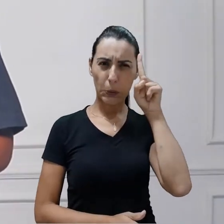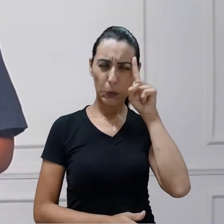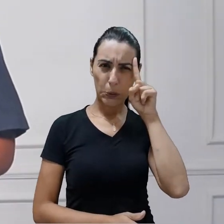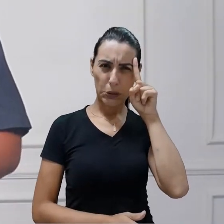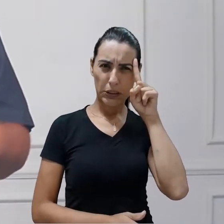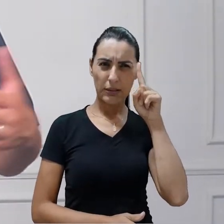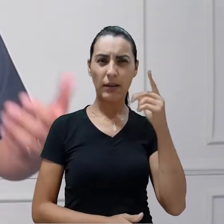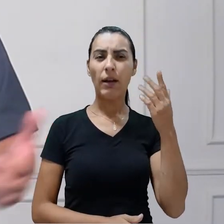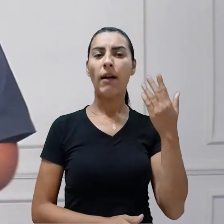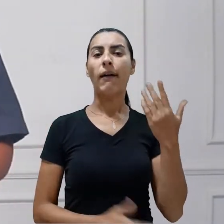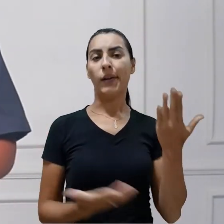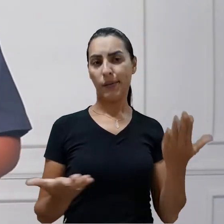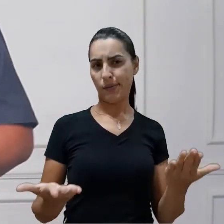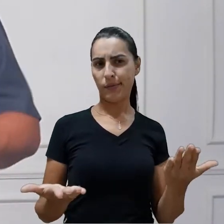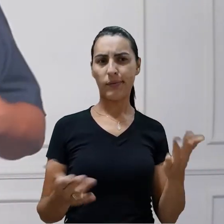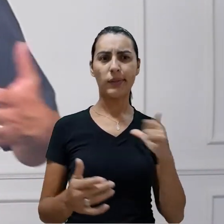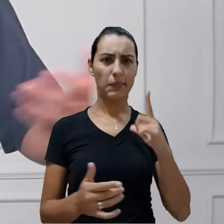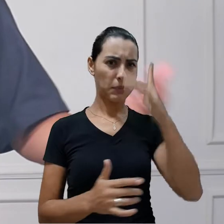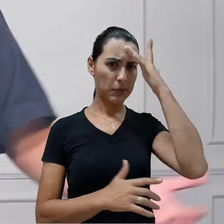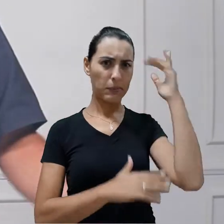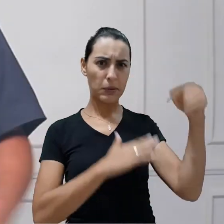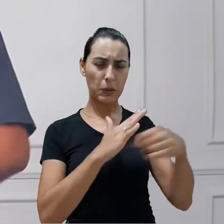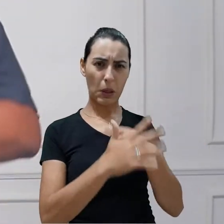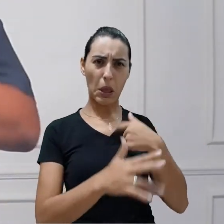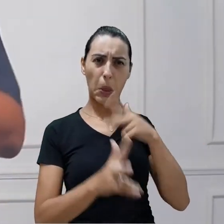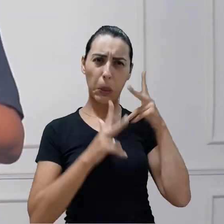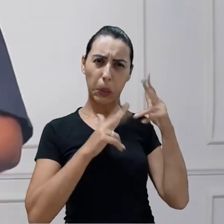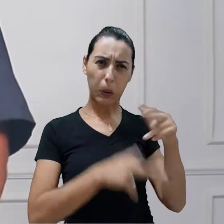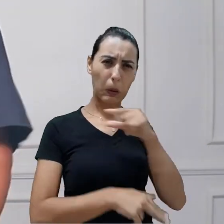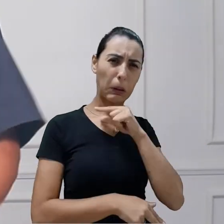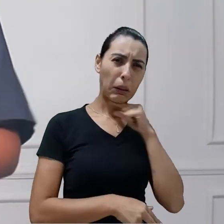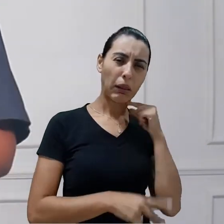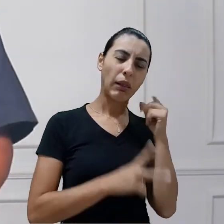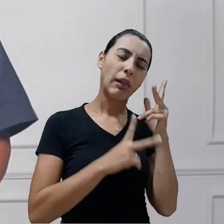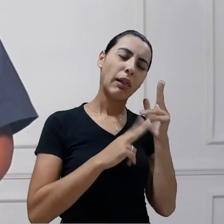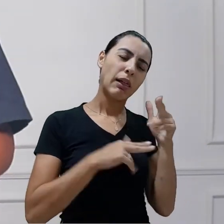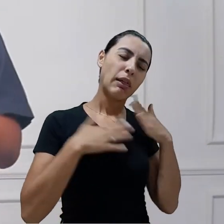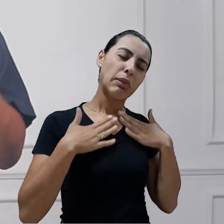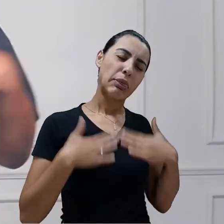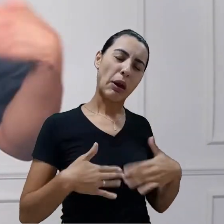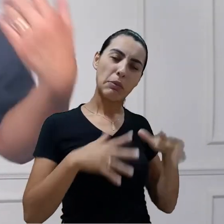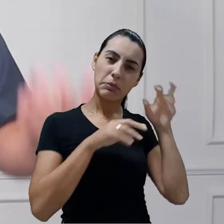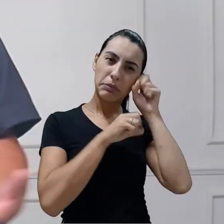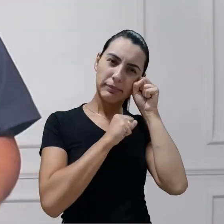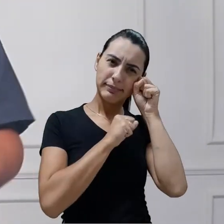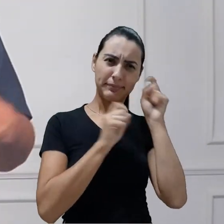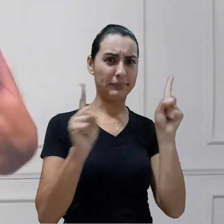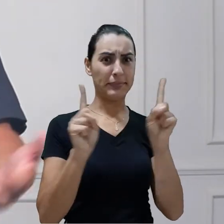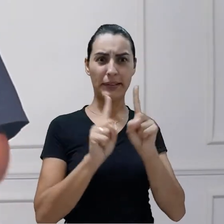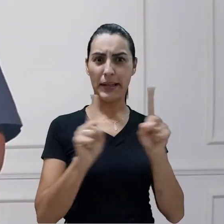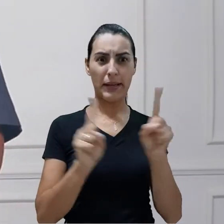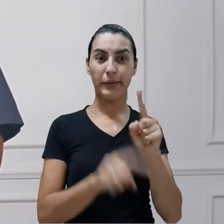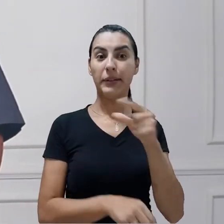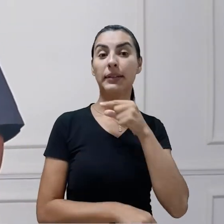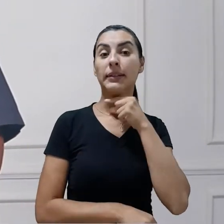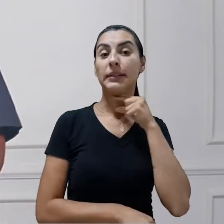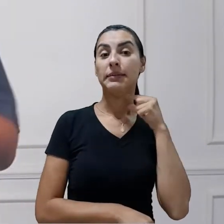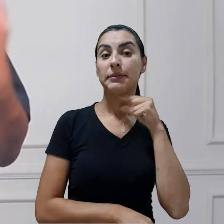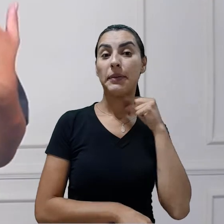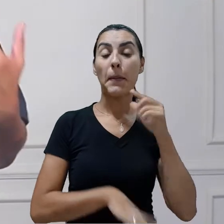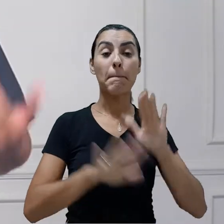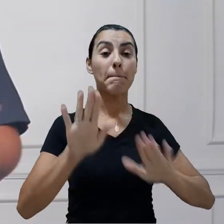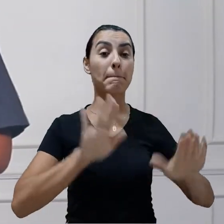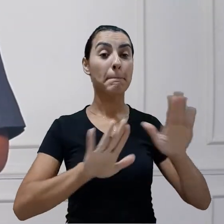Tinha gente, inclusive, que até me perguntava se eu dormia de clérgima, se era o meu pijama. Não. A gente utiliza o clérgima em determinados